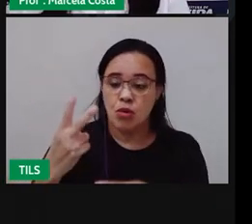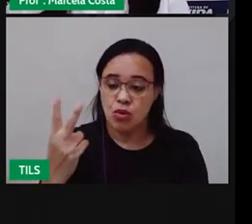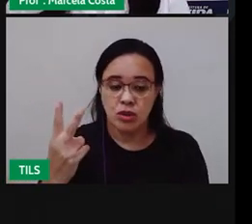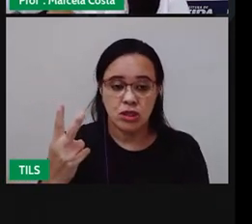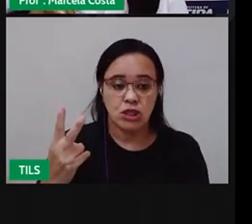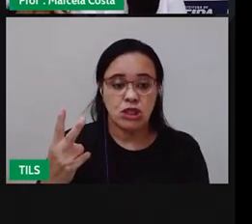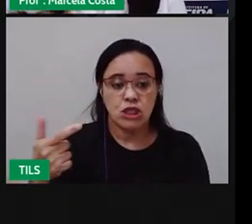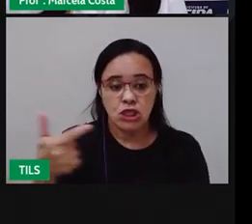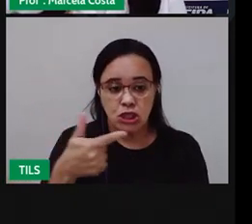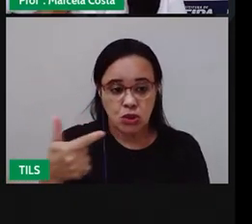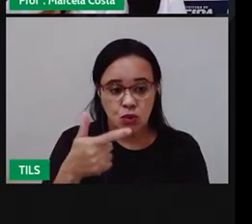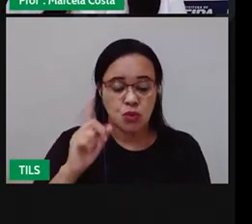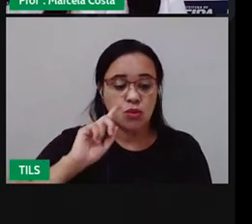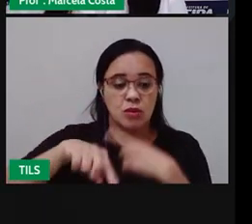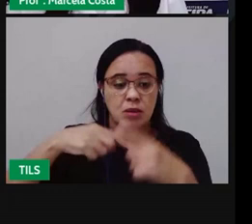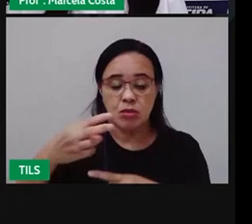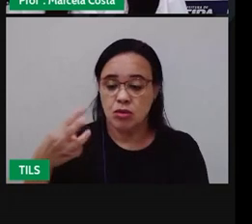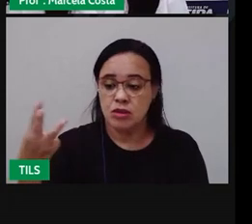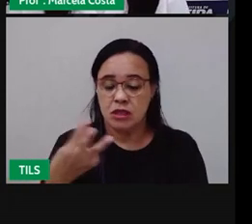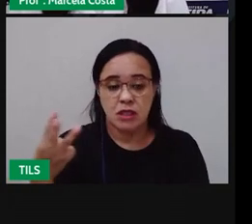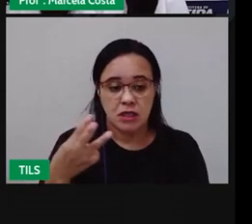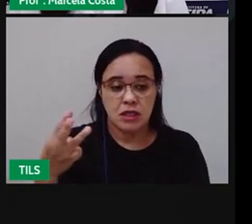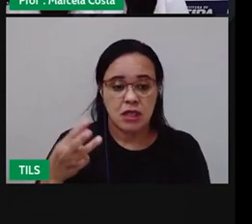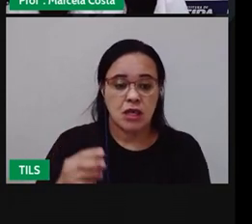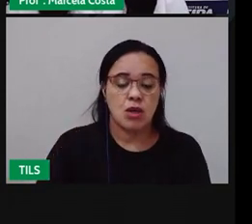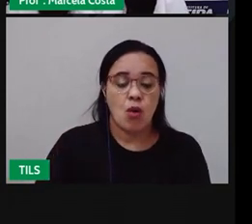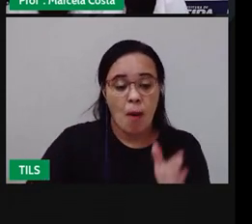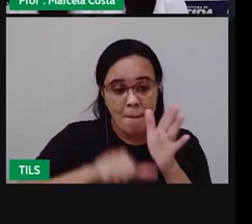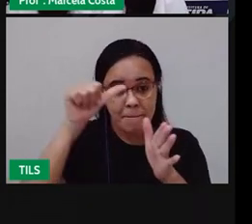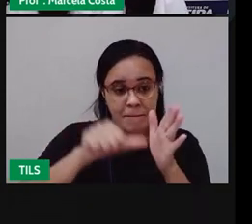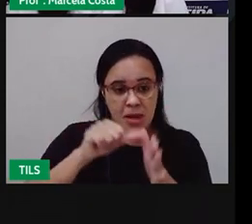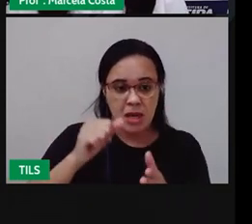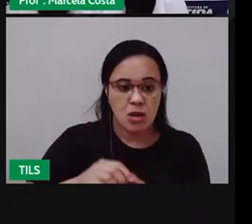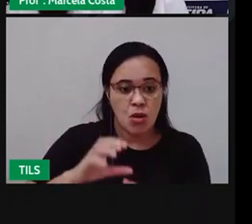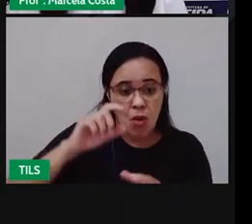E vai tirar Uma pedra Na casa Número 1